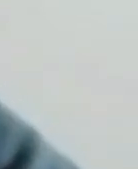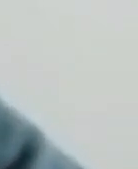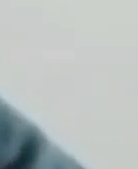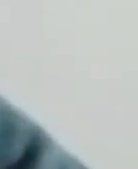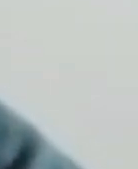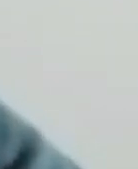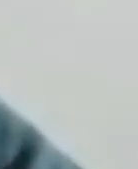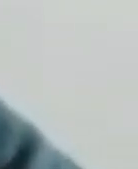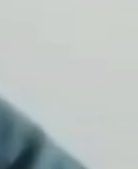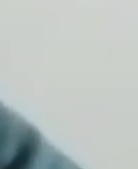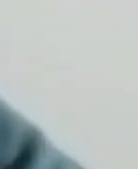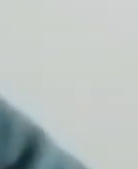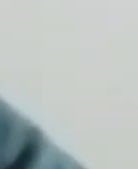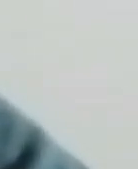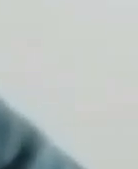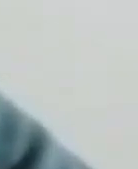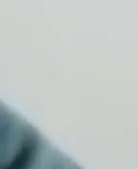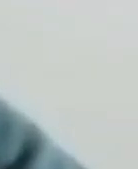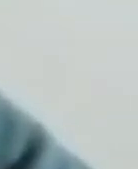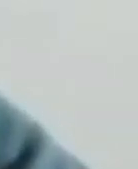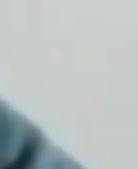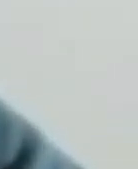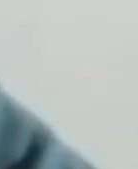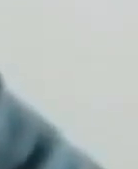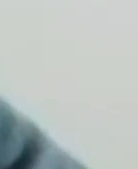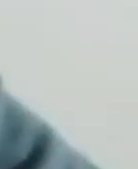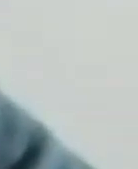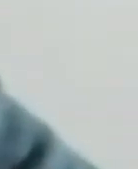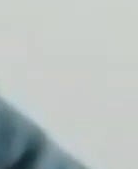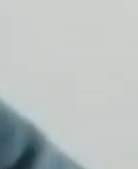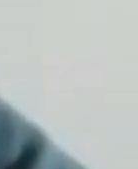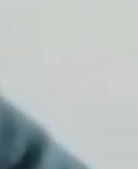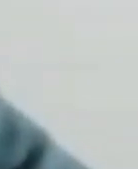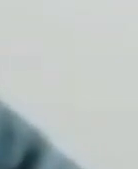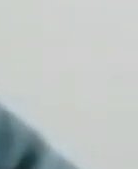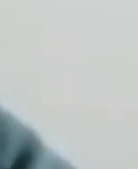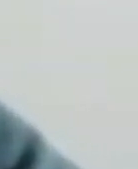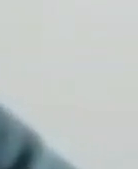Eu deixo aqui a família do Eliton Macedo.